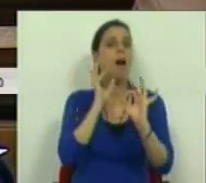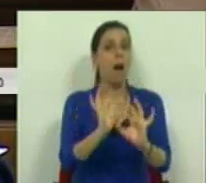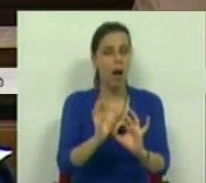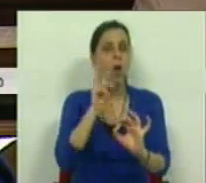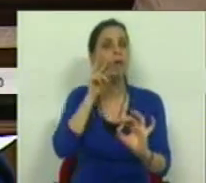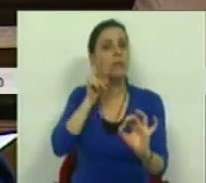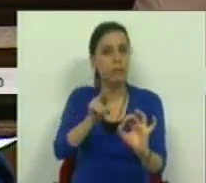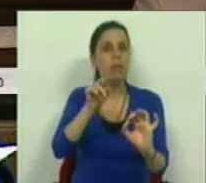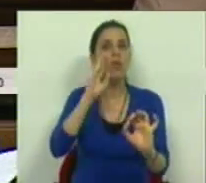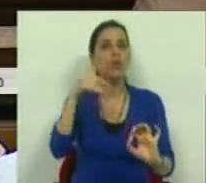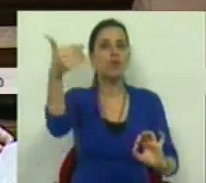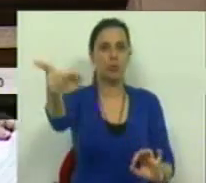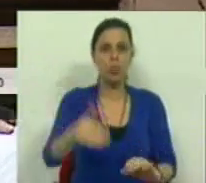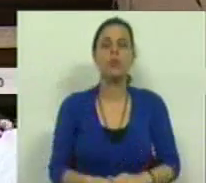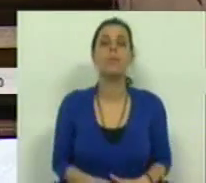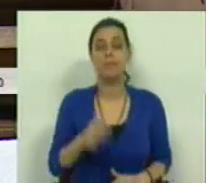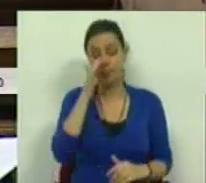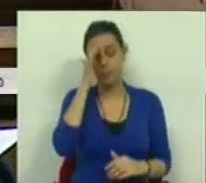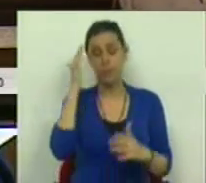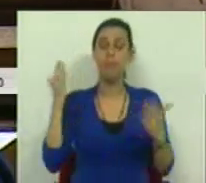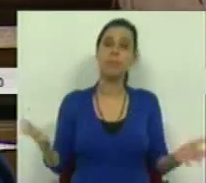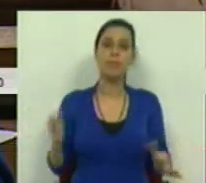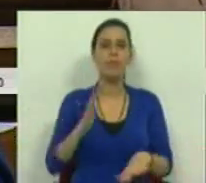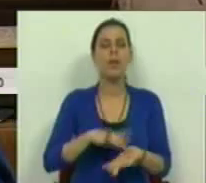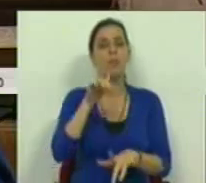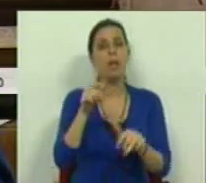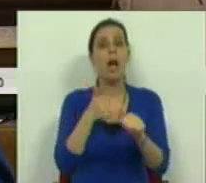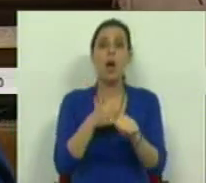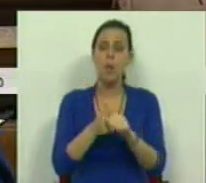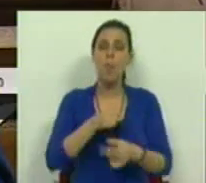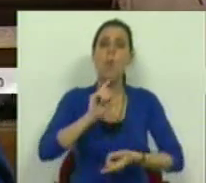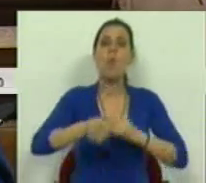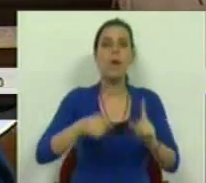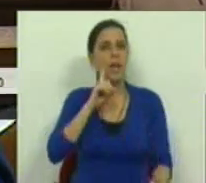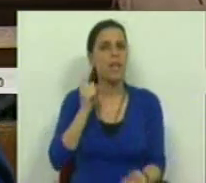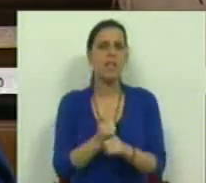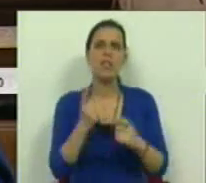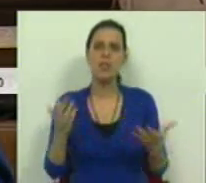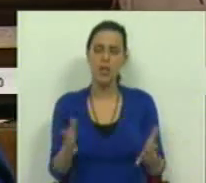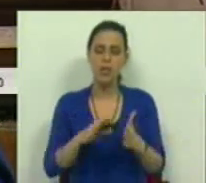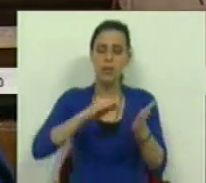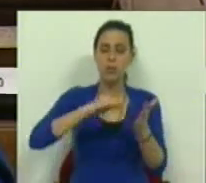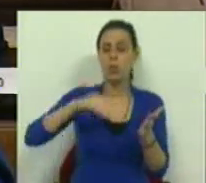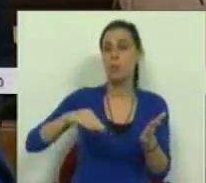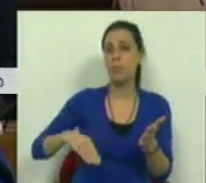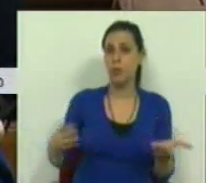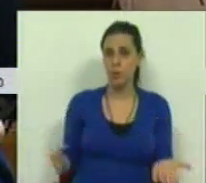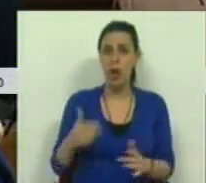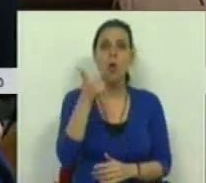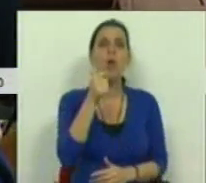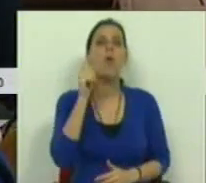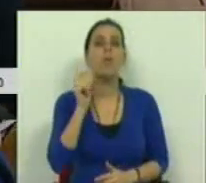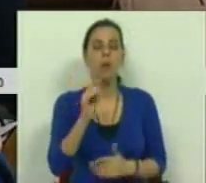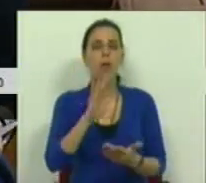a linha olhando para o futuro. E, por isso, e acompanhando aquilo que são as exigências dos peticionários, o